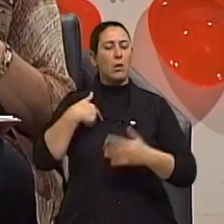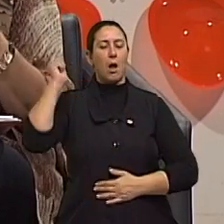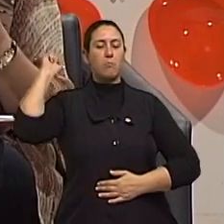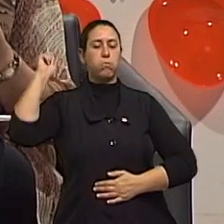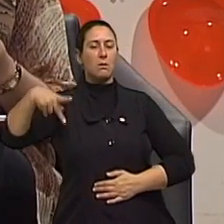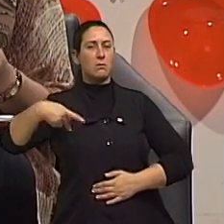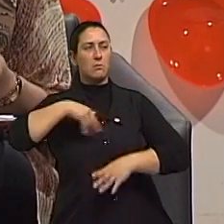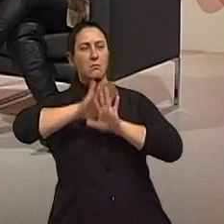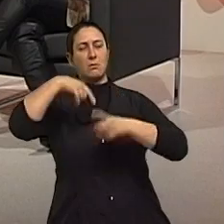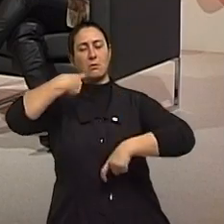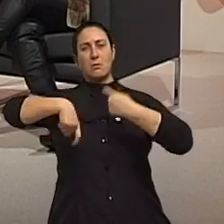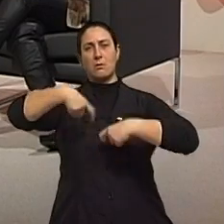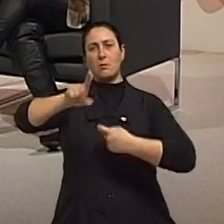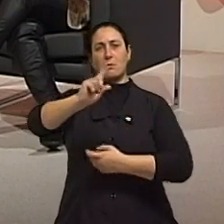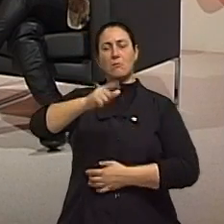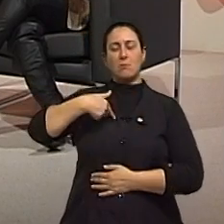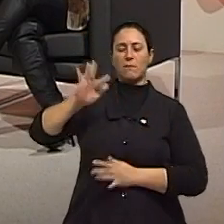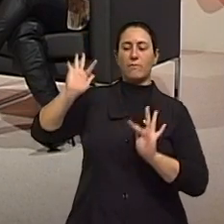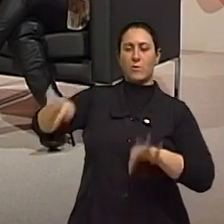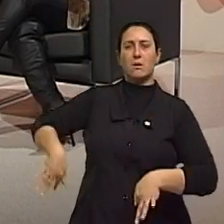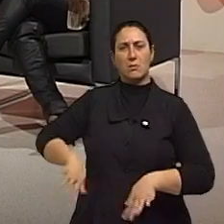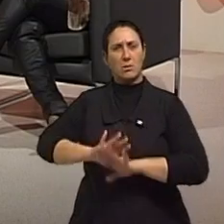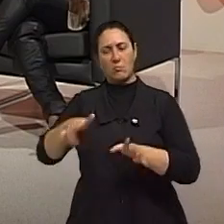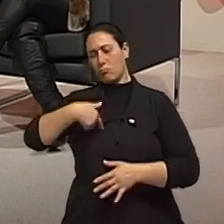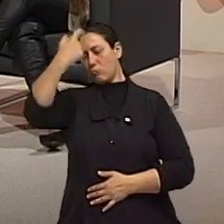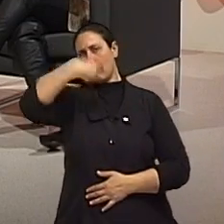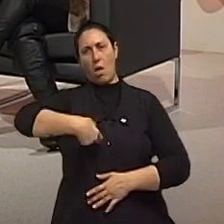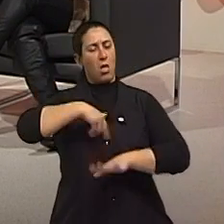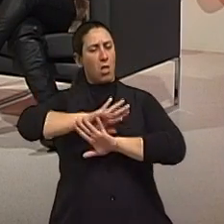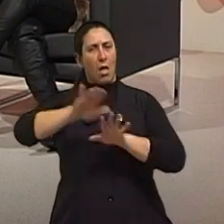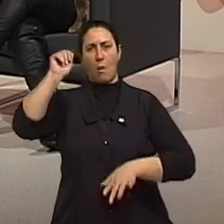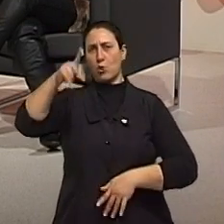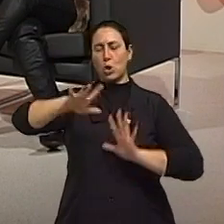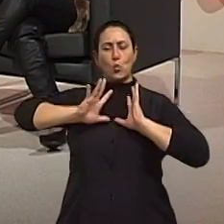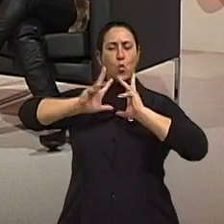a gente ouve dos próprios idosos dizerem assim, me aposentei para tudo.